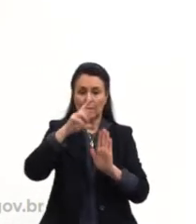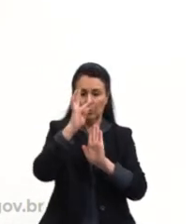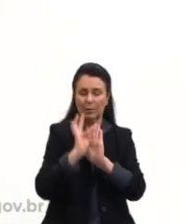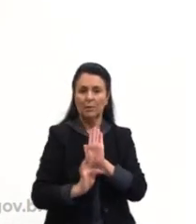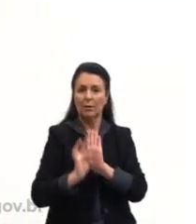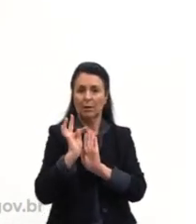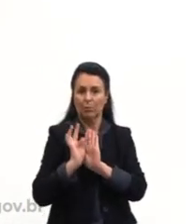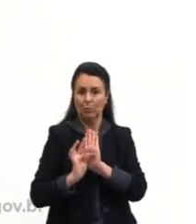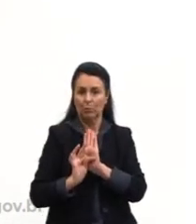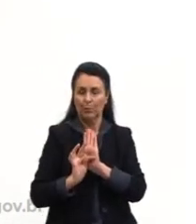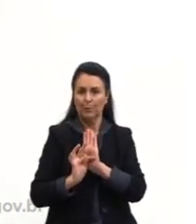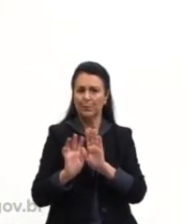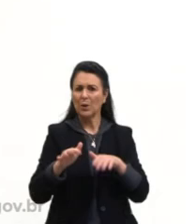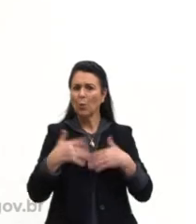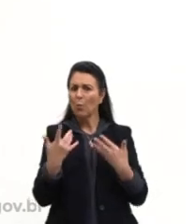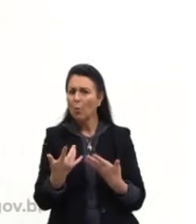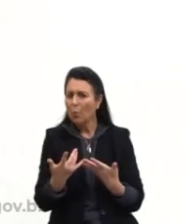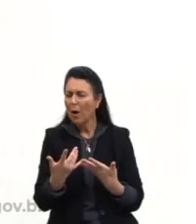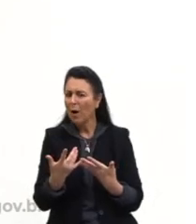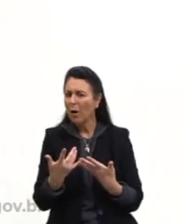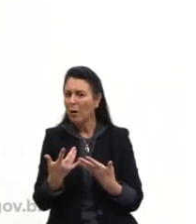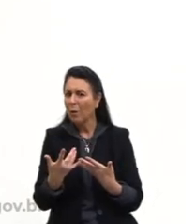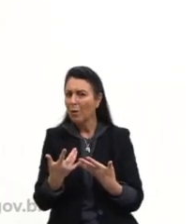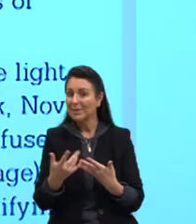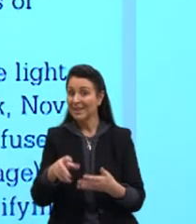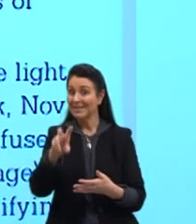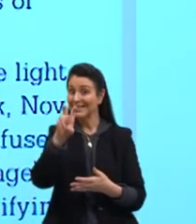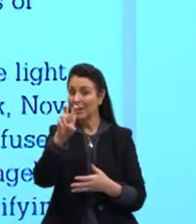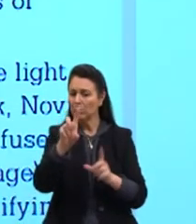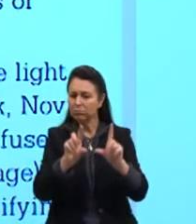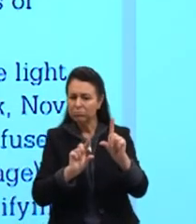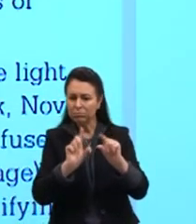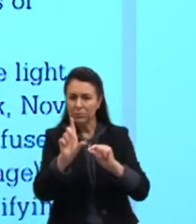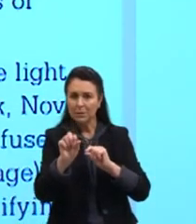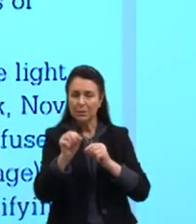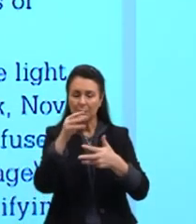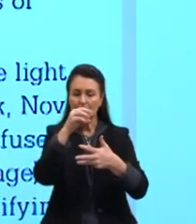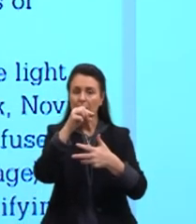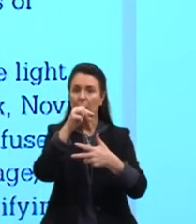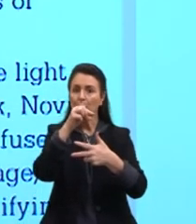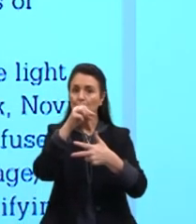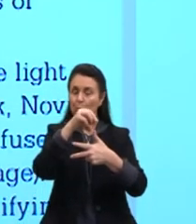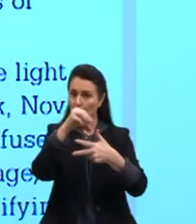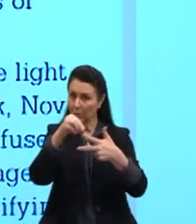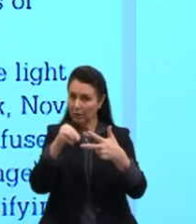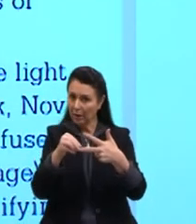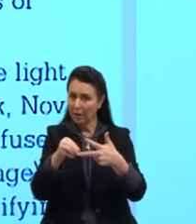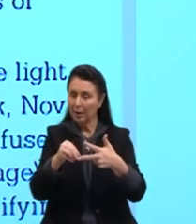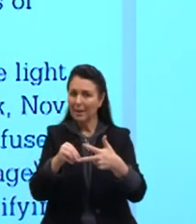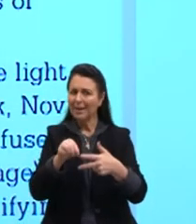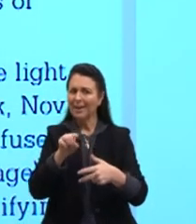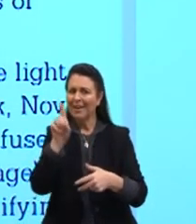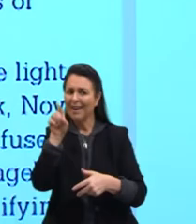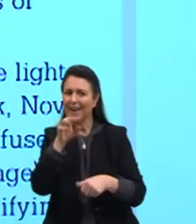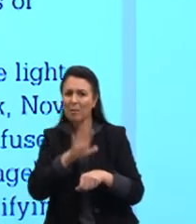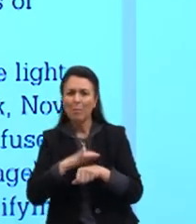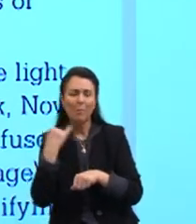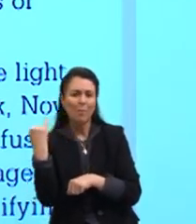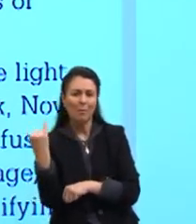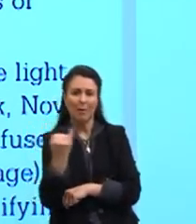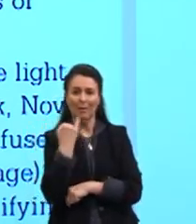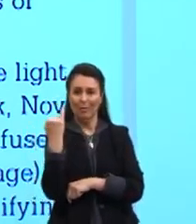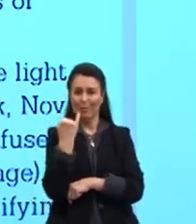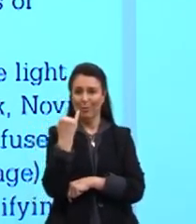Então, qual delas, qual dessas cinco afirmativas aqui do Enem, qual delas é a mais importante